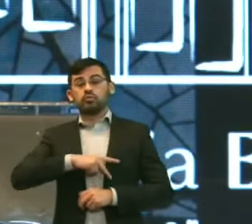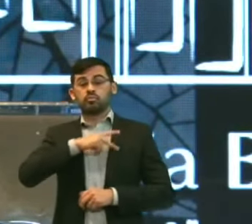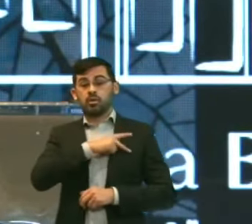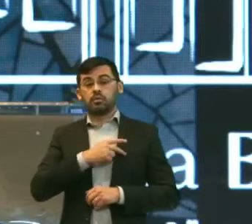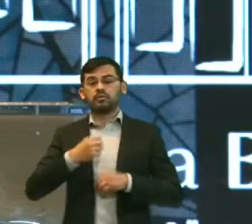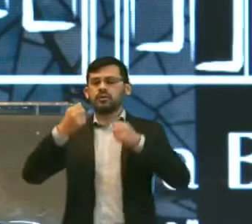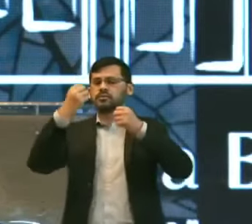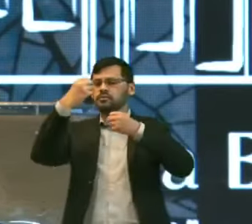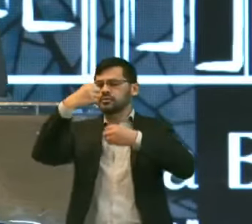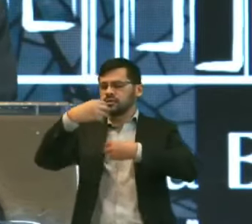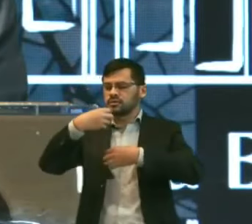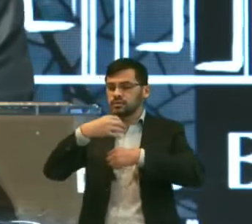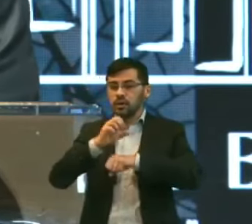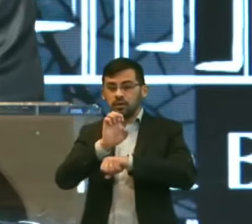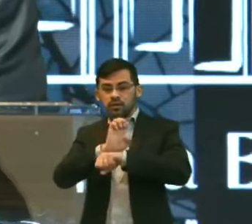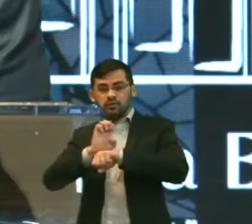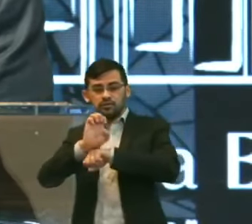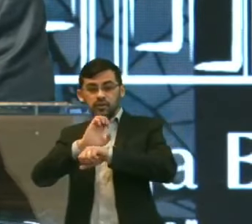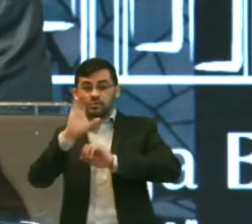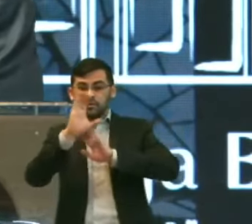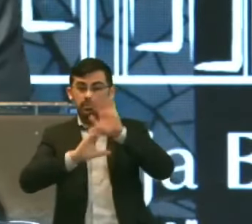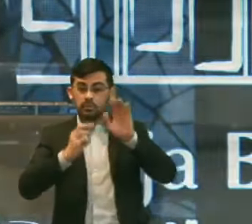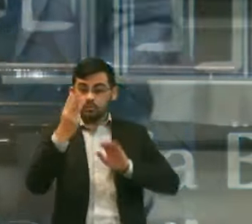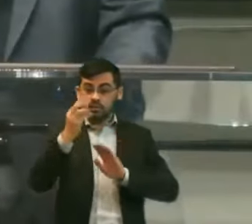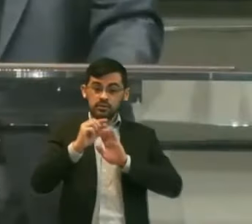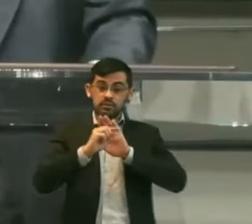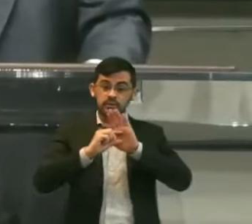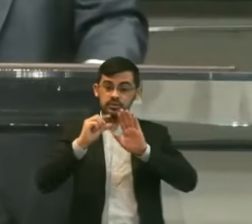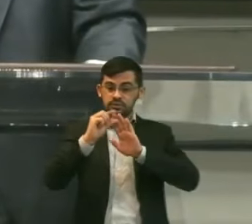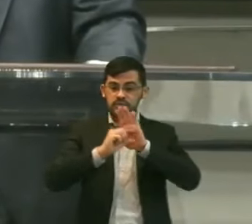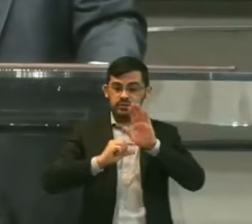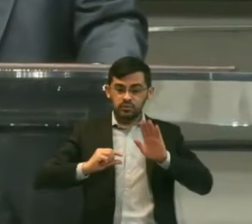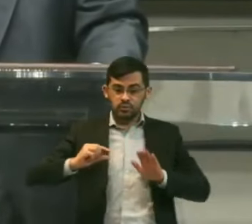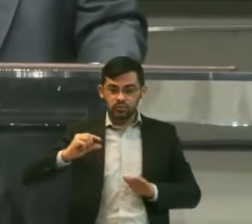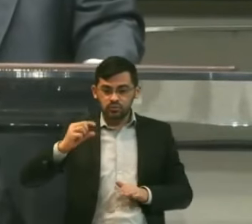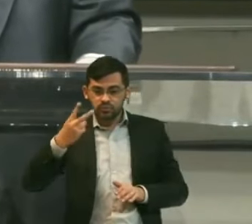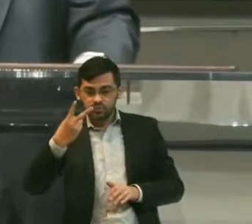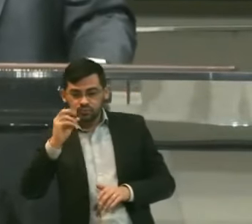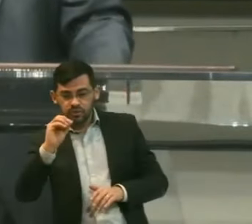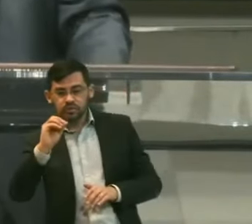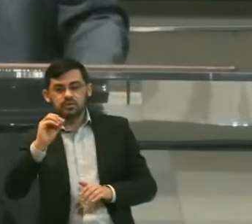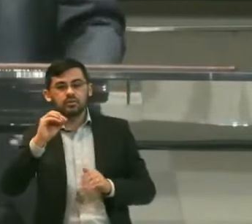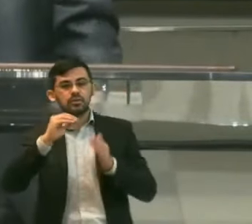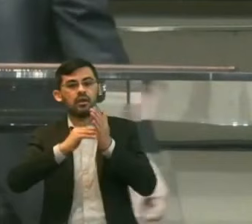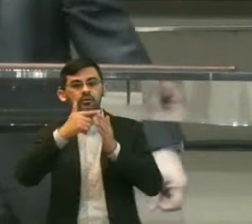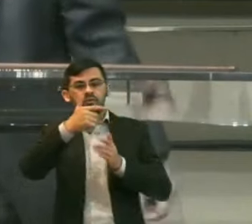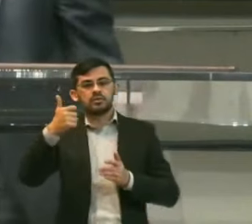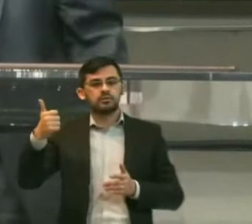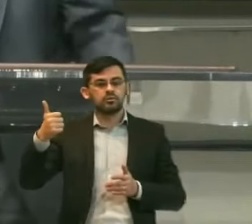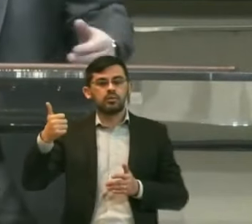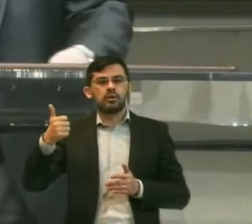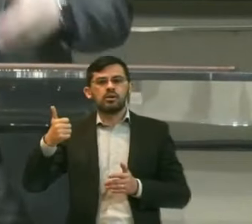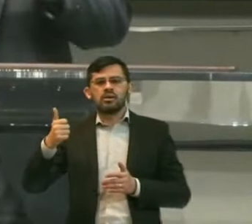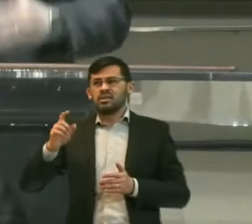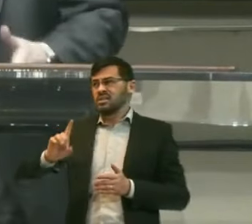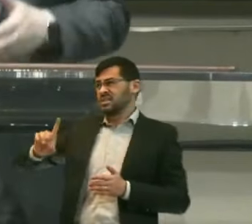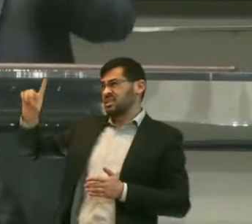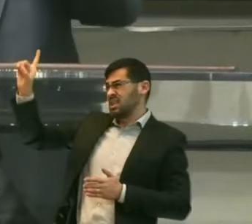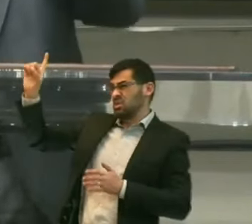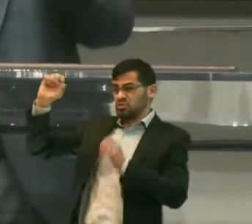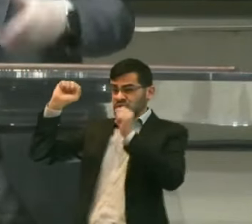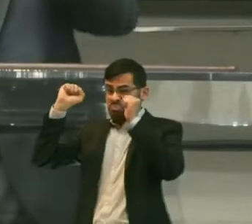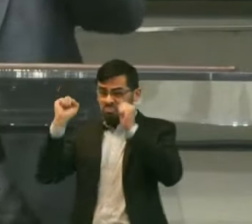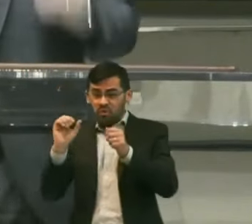Efésios 3 20 e 21 Ora Aquele que é poderoso Para fazer Infinitamente